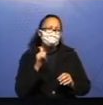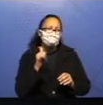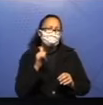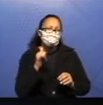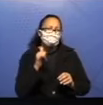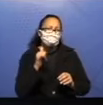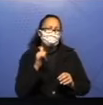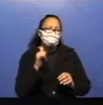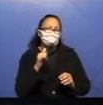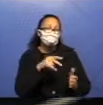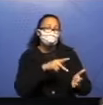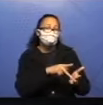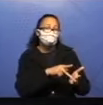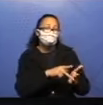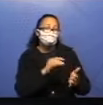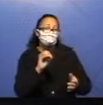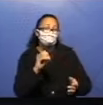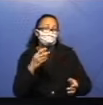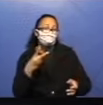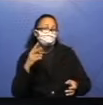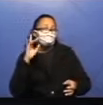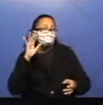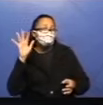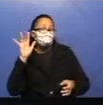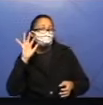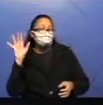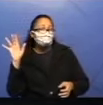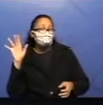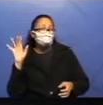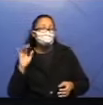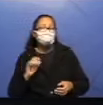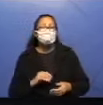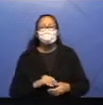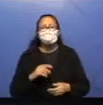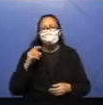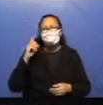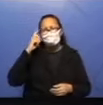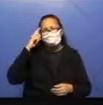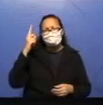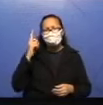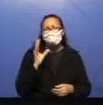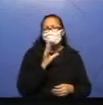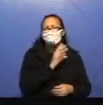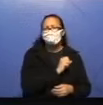sobre realidade ou é uma narrativa de ficção? Pense rápido.